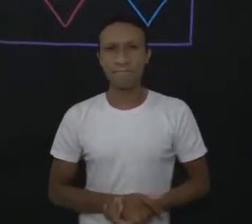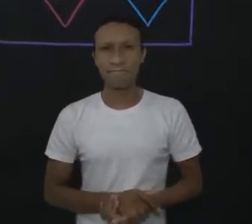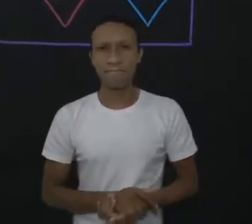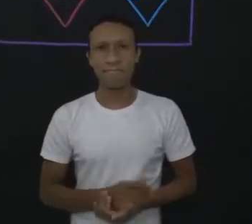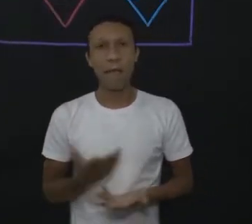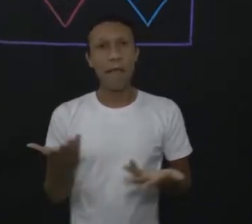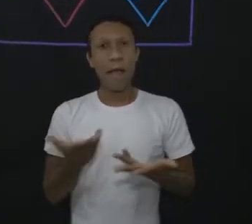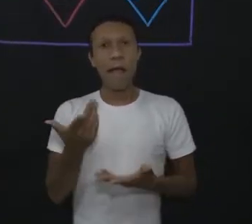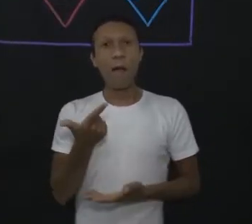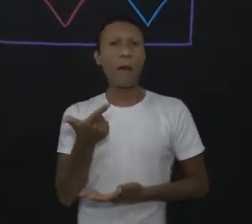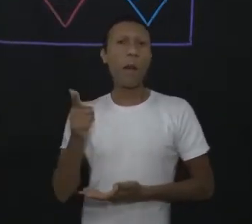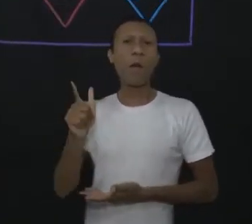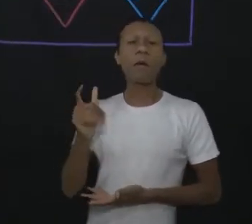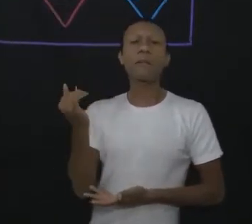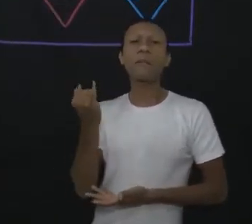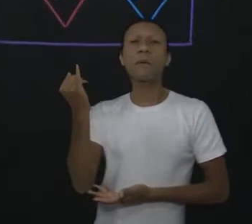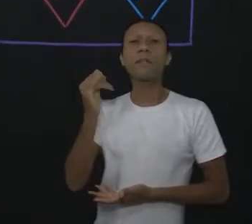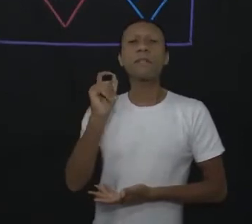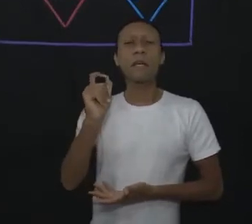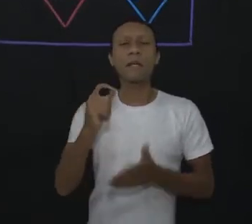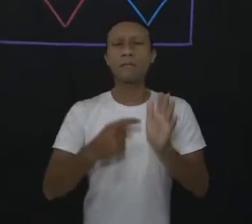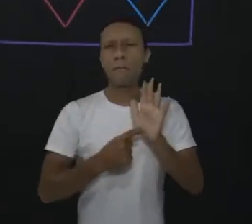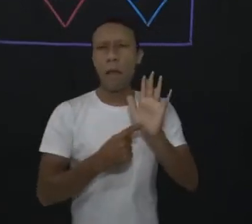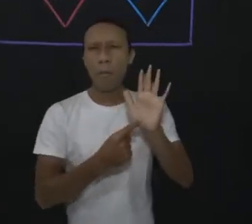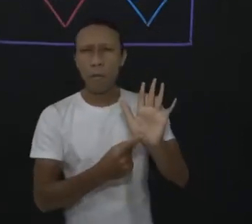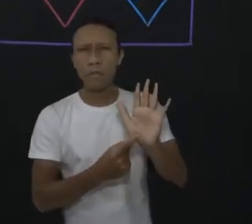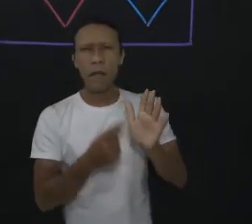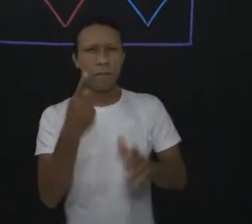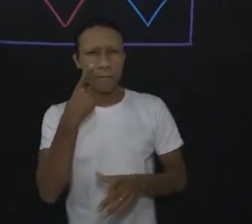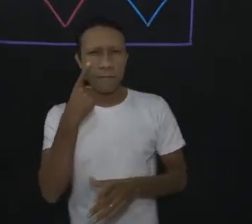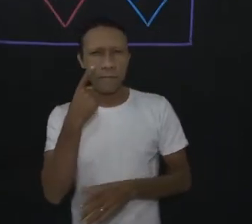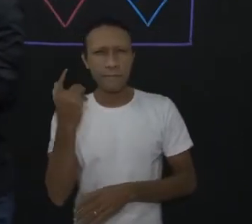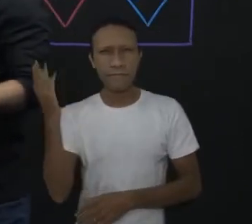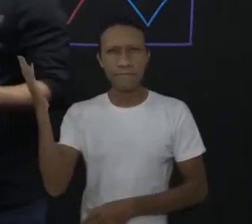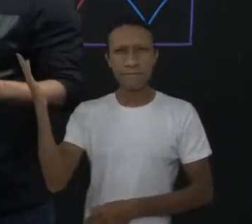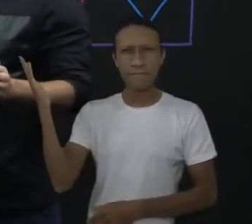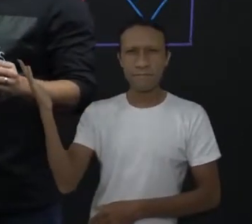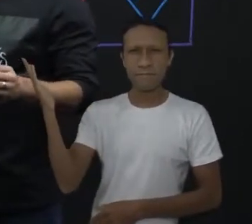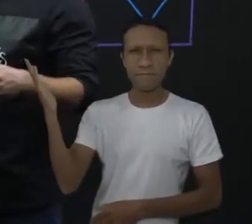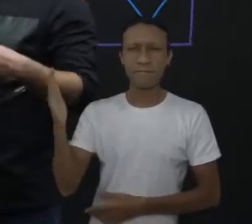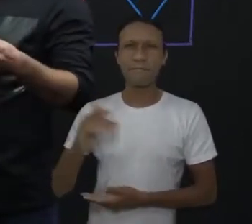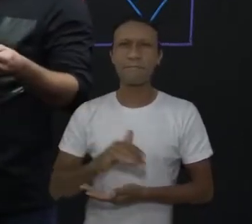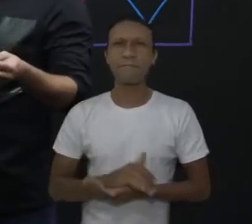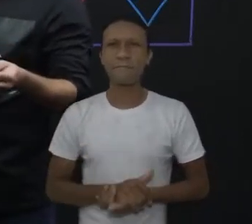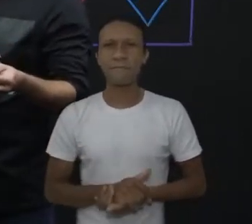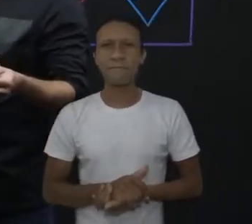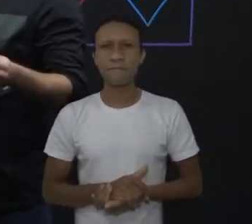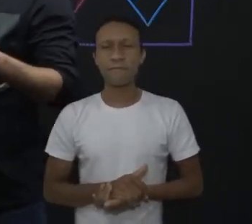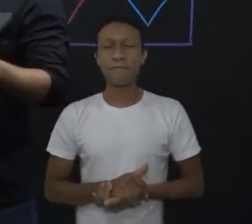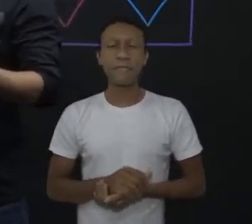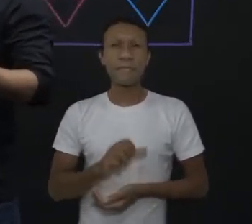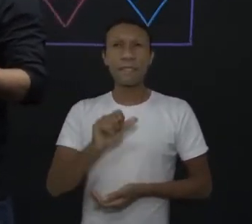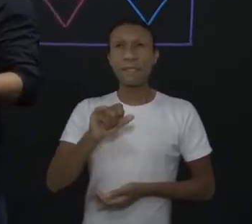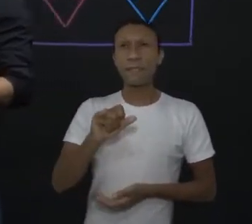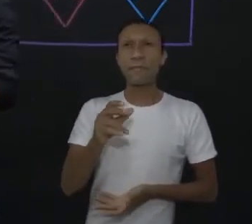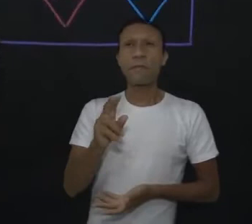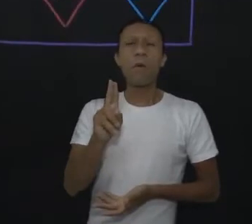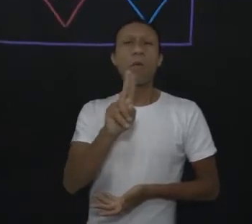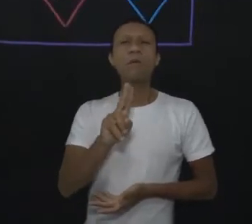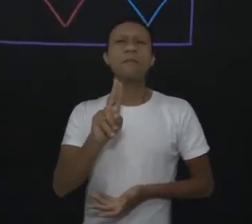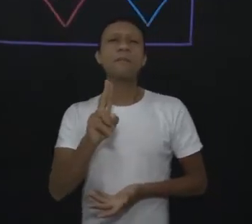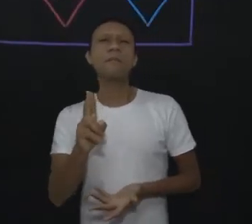uma outra coisa bem importante é o seguinte. Deixa eu te separar aqui rapidinho. Vamos supor que eu vá usar essa